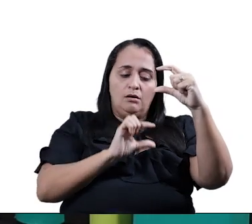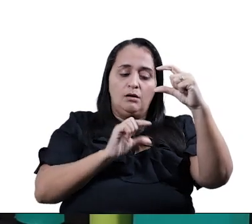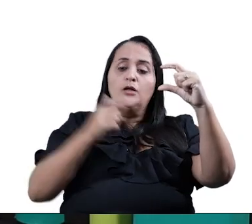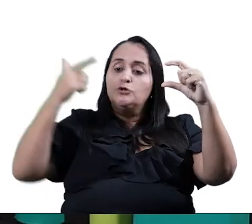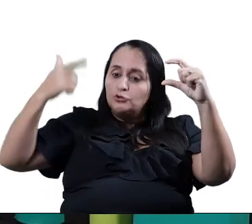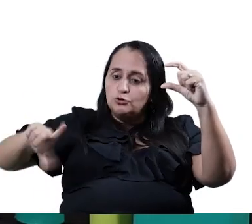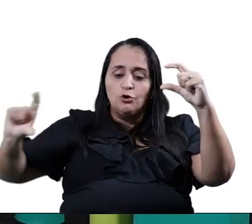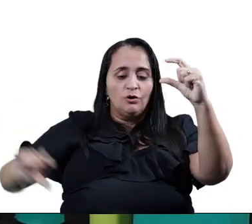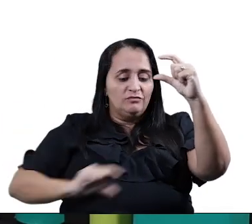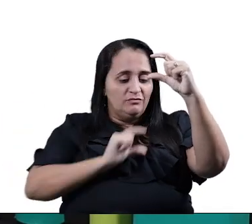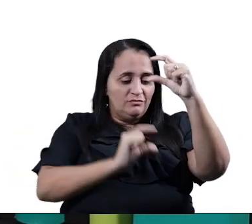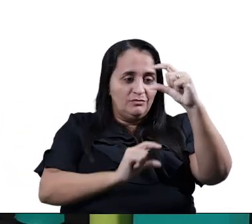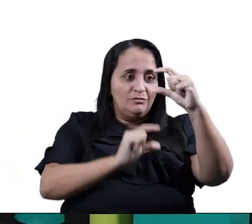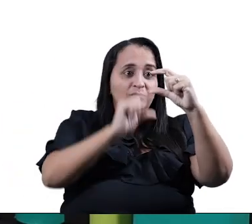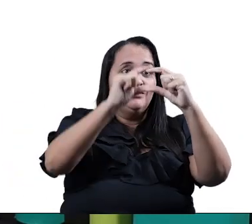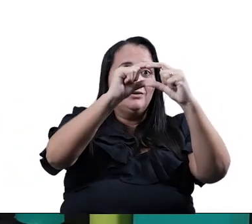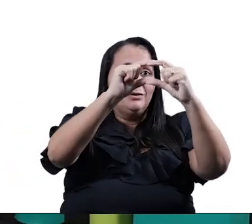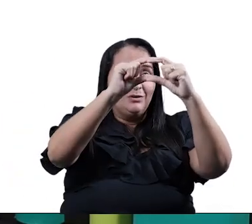o ritmo, tem o ritmo.